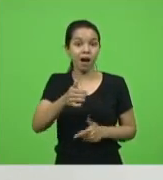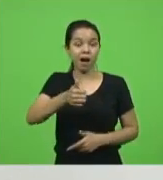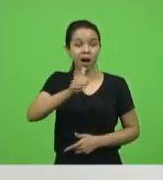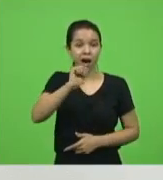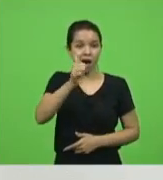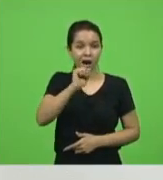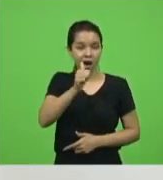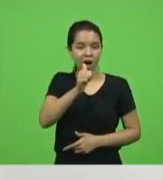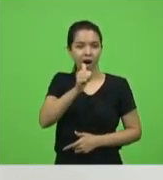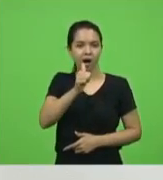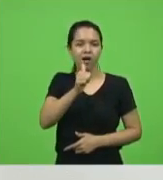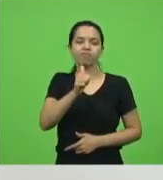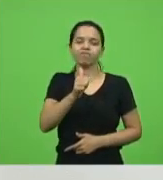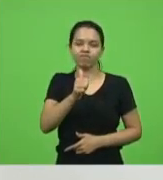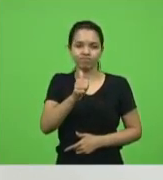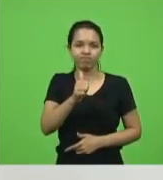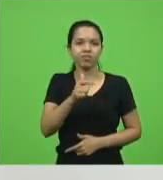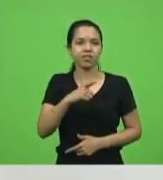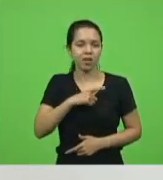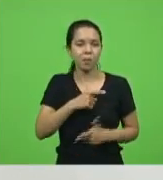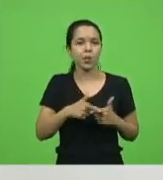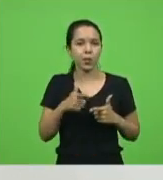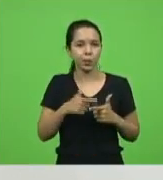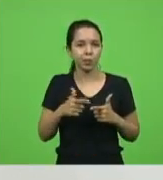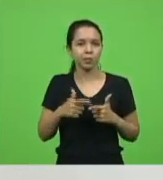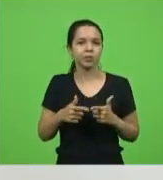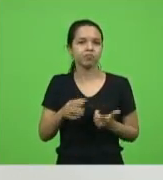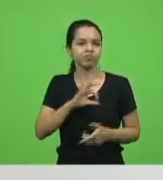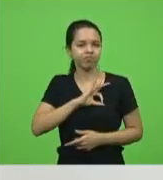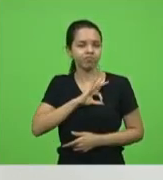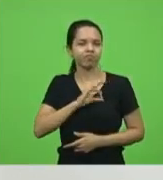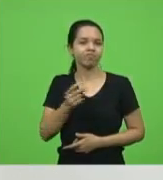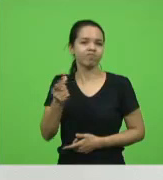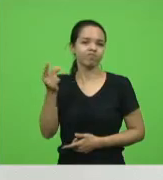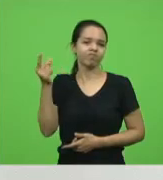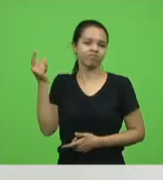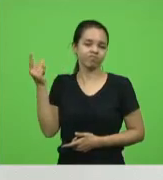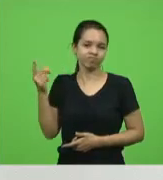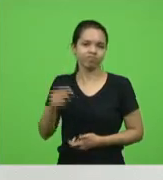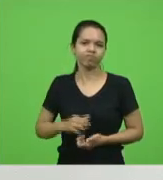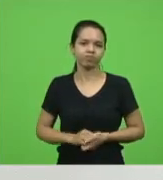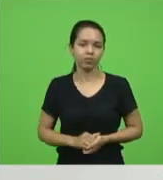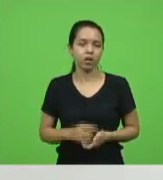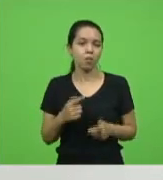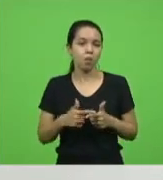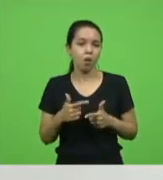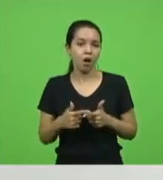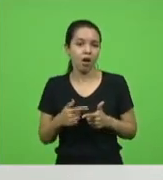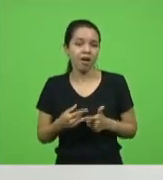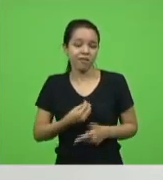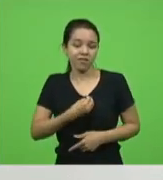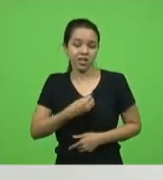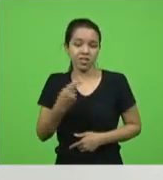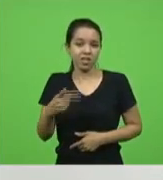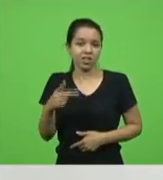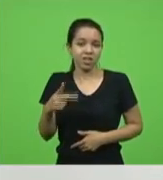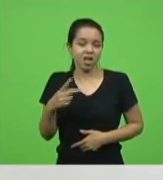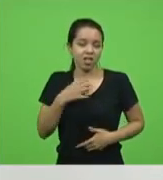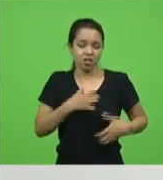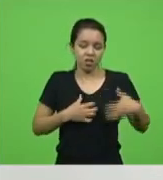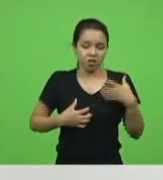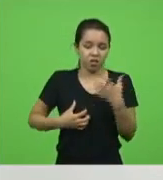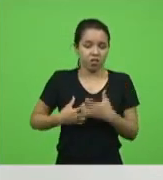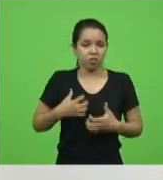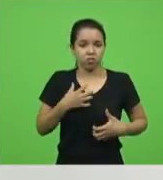tremendo, o policial antigo, por quê? Porque ele acabava se transformando a vida dele num posto de frustrações e ele realmente